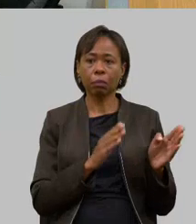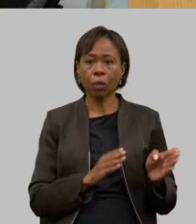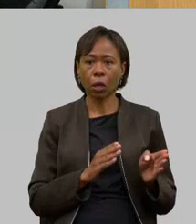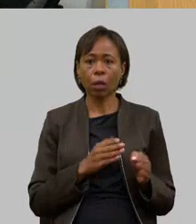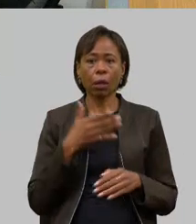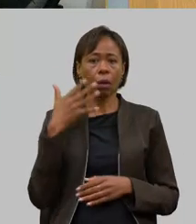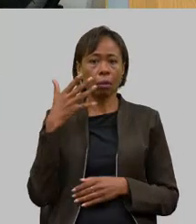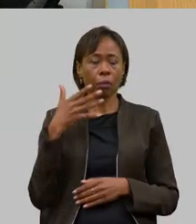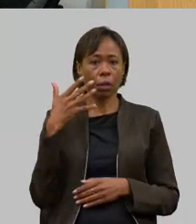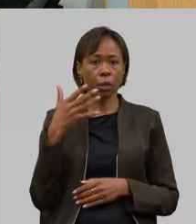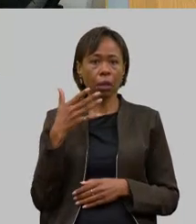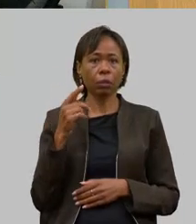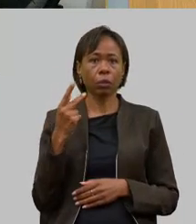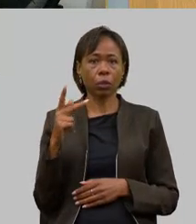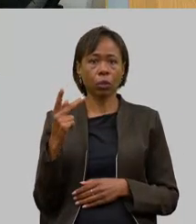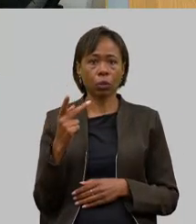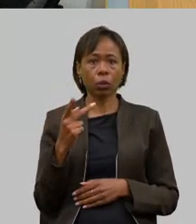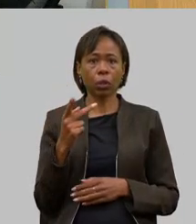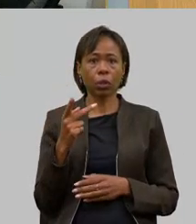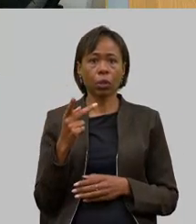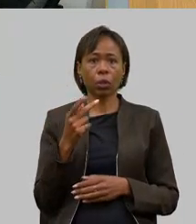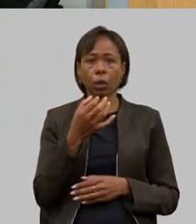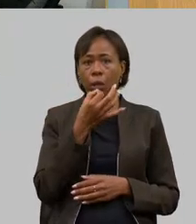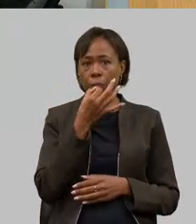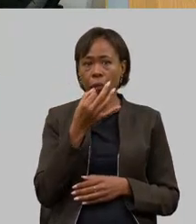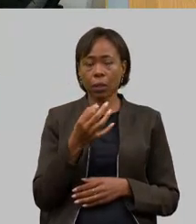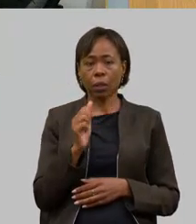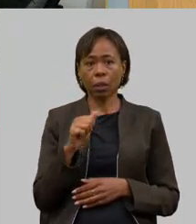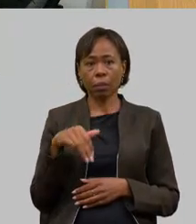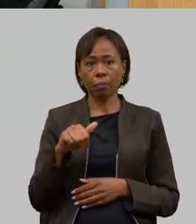agora para suas considerações para a deputada amanda